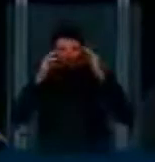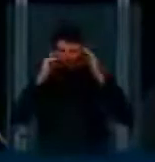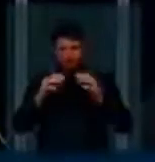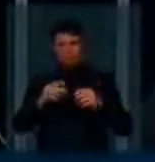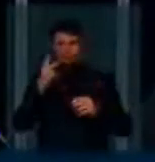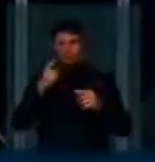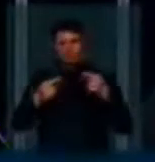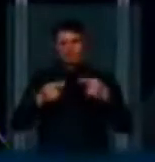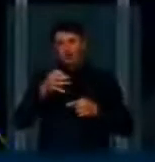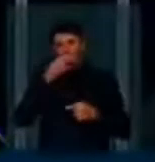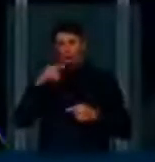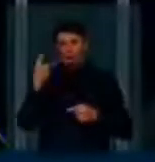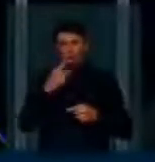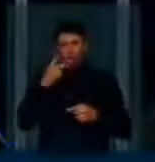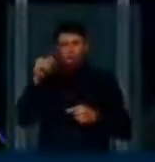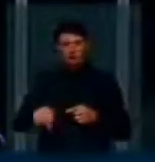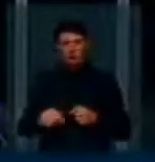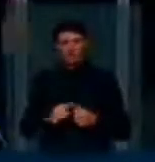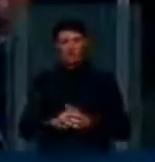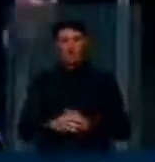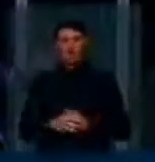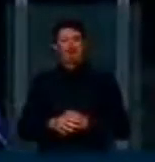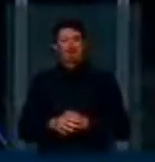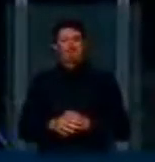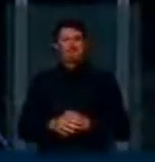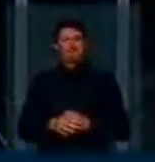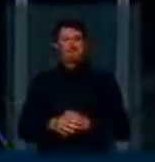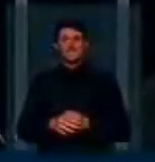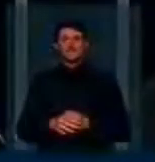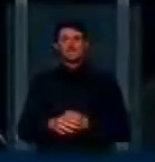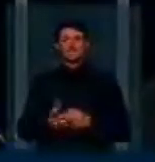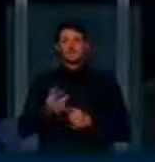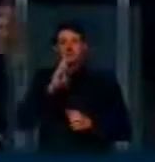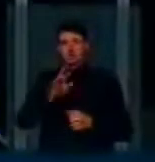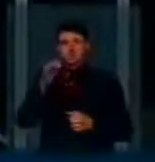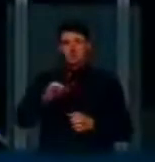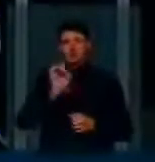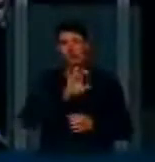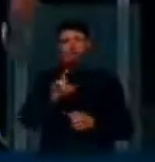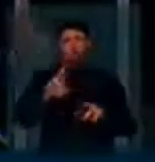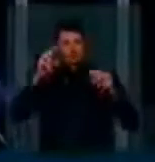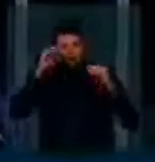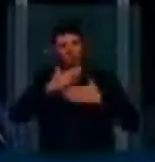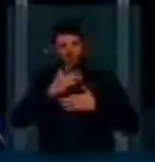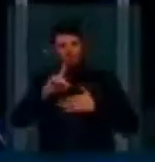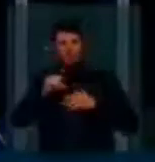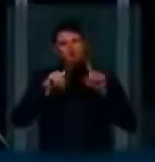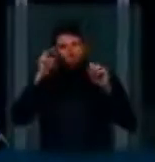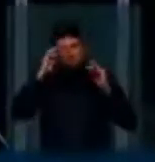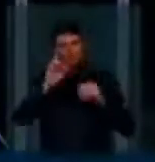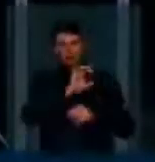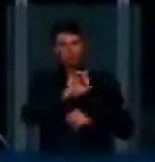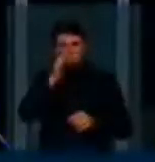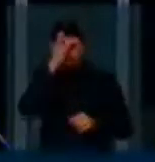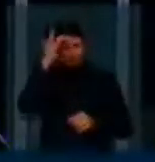citados aqui para não deixar ninguém sem resposta. Não em respeito a mim, mas em respeito àqueles que se manifestaram.